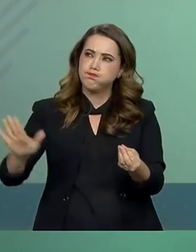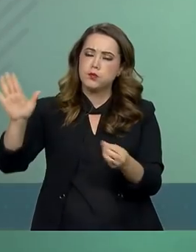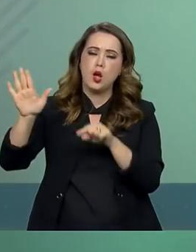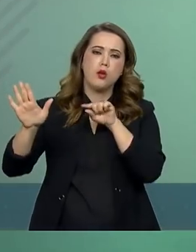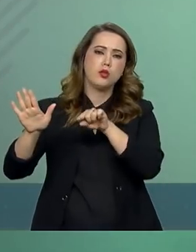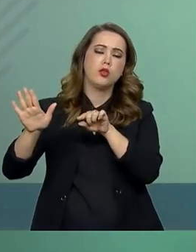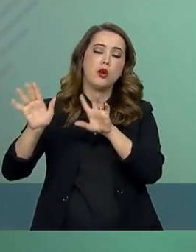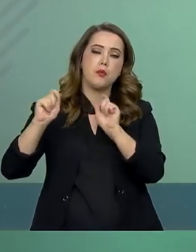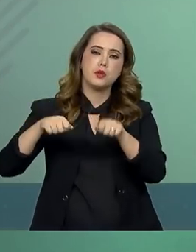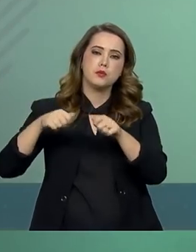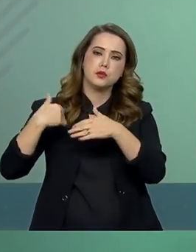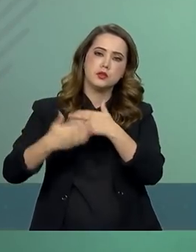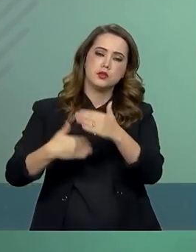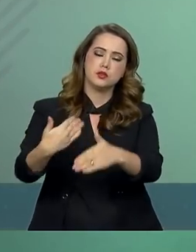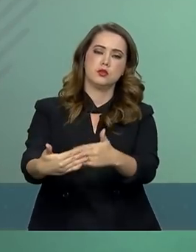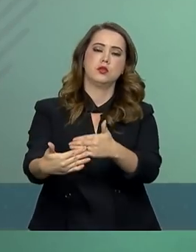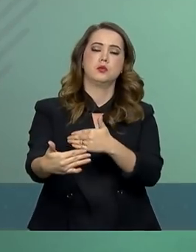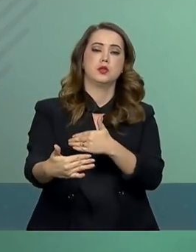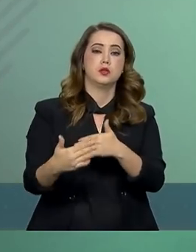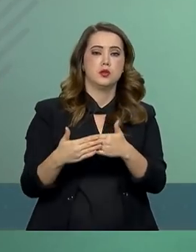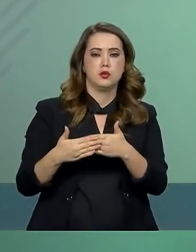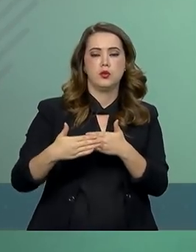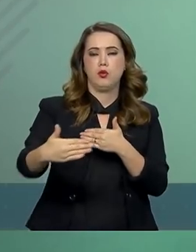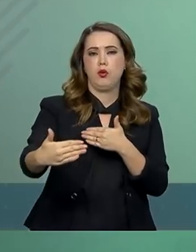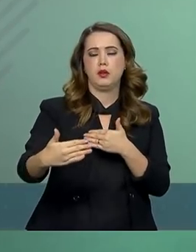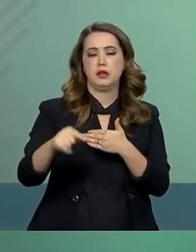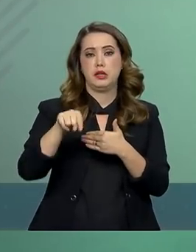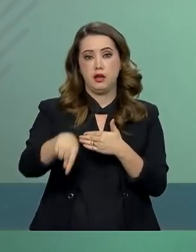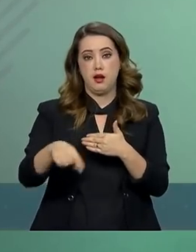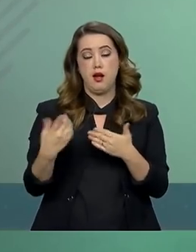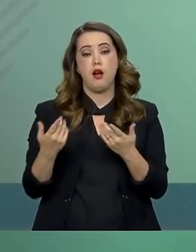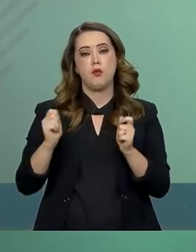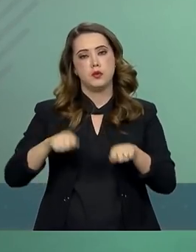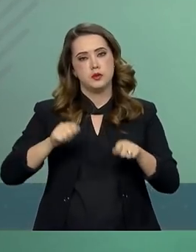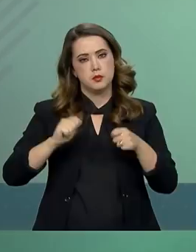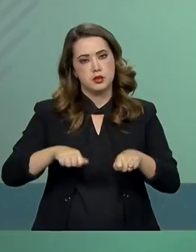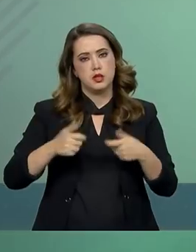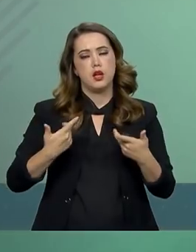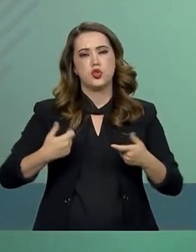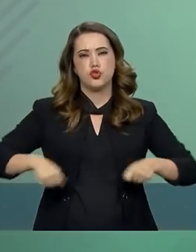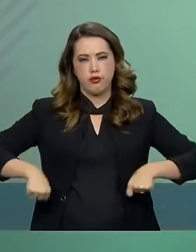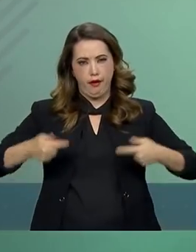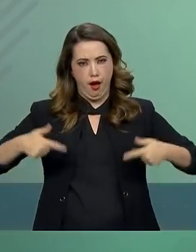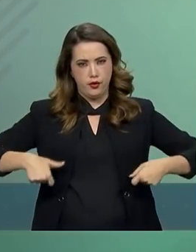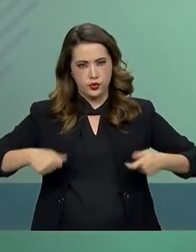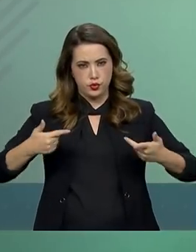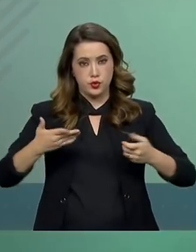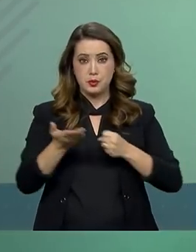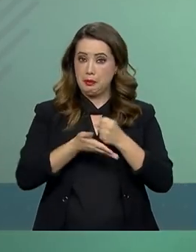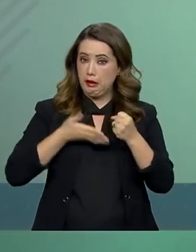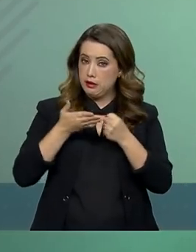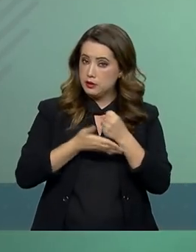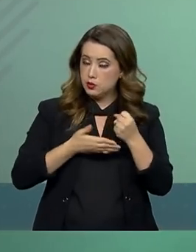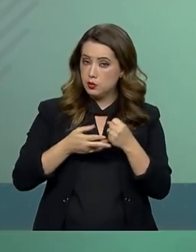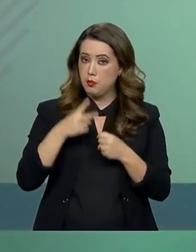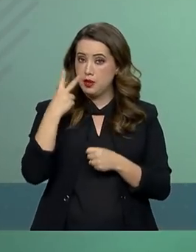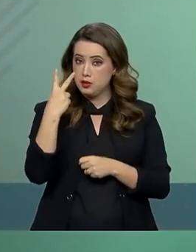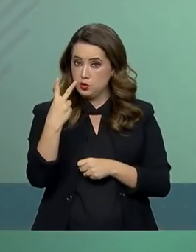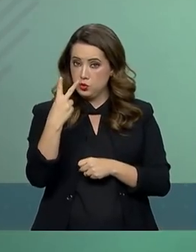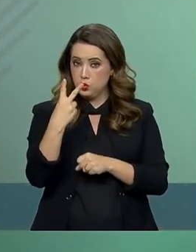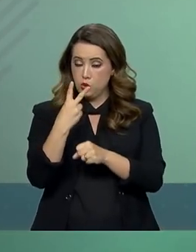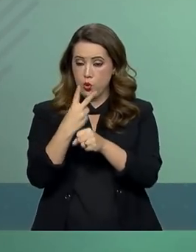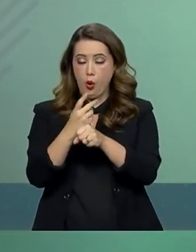possibilidade de prolongar a limitação da despesa primária corrente para que os dois exercícios